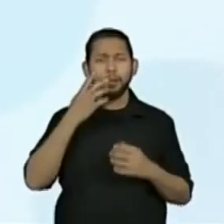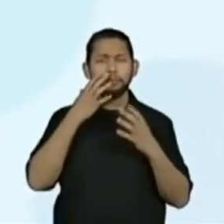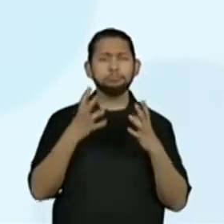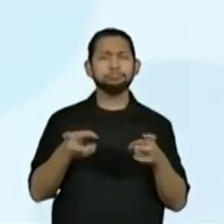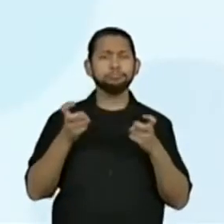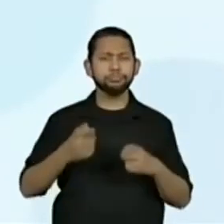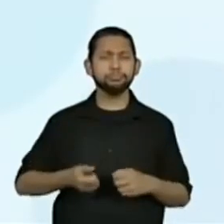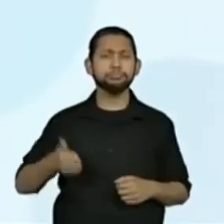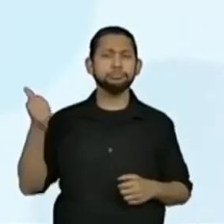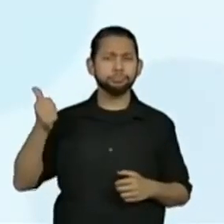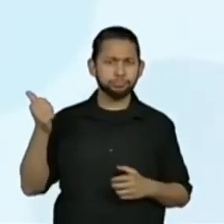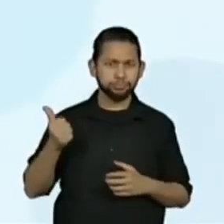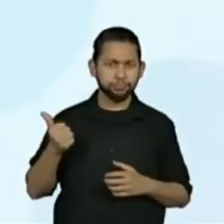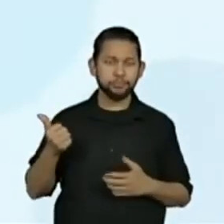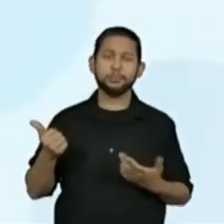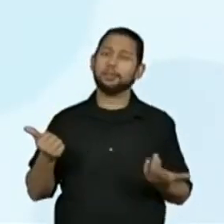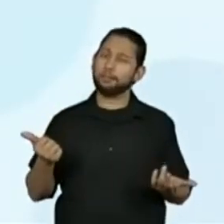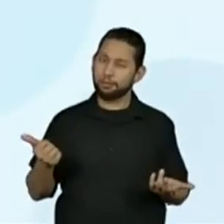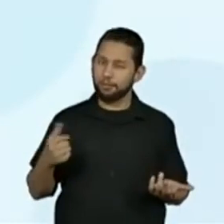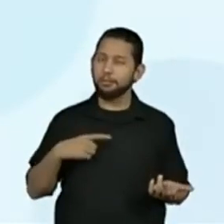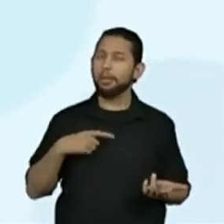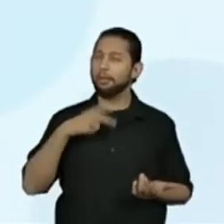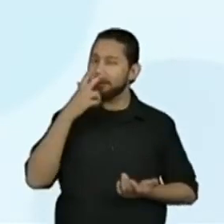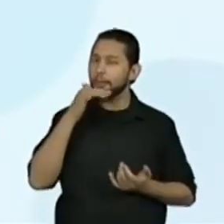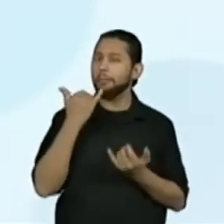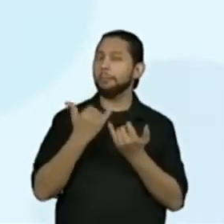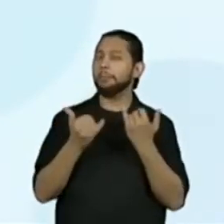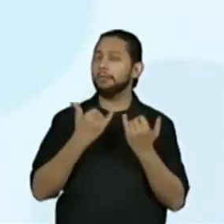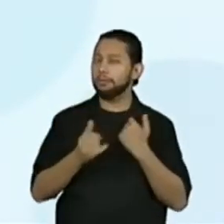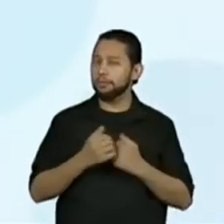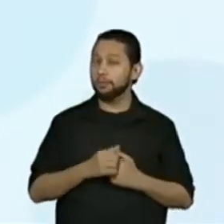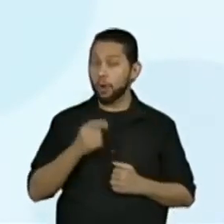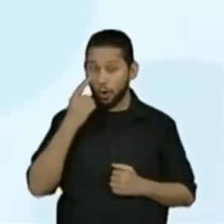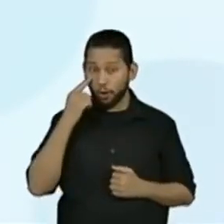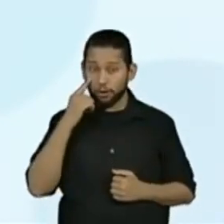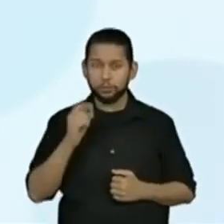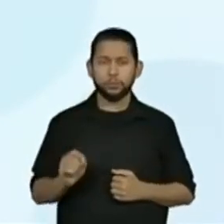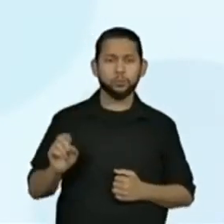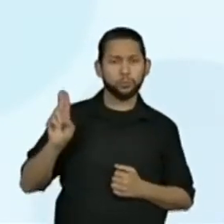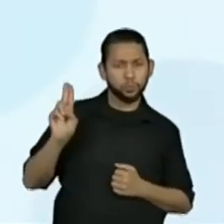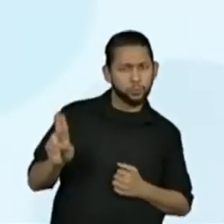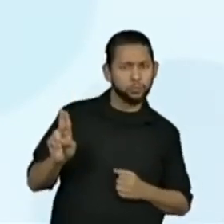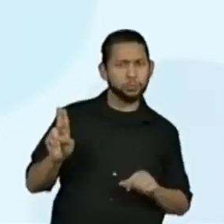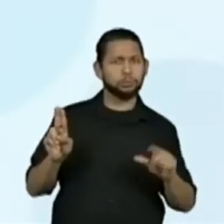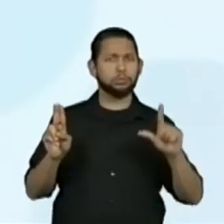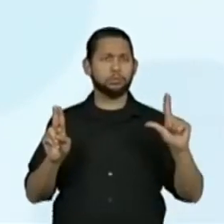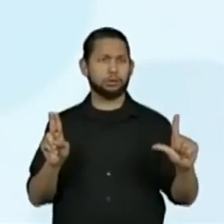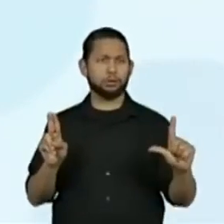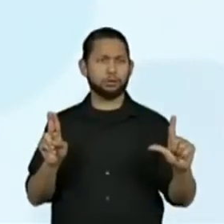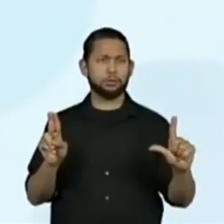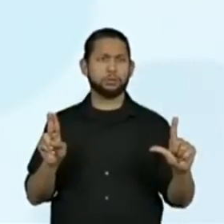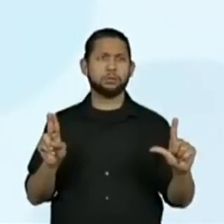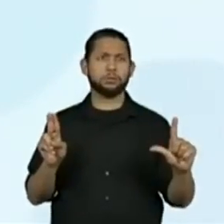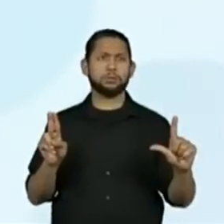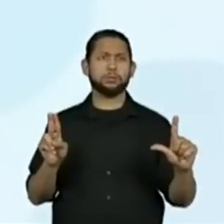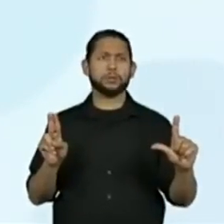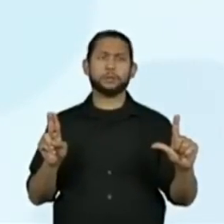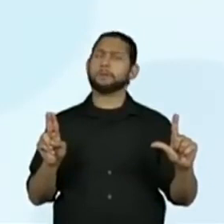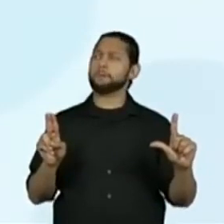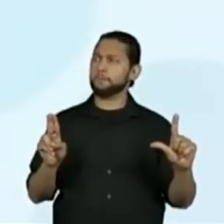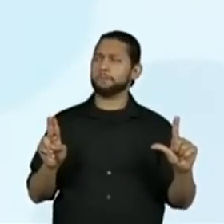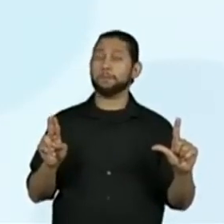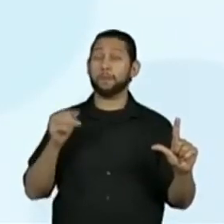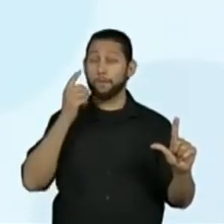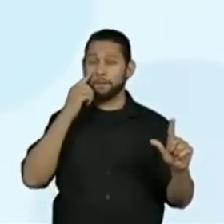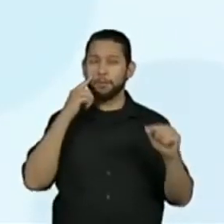uma regularidade. Algumas palavras terminam em U e outras terminam em L. Vamos aqui